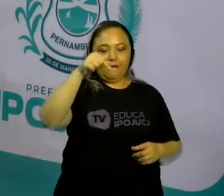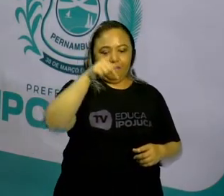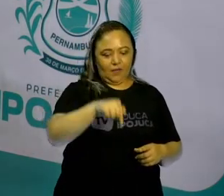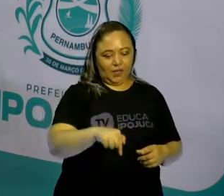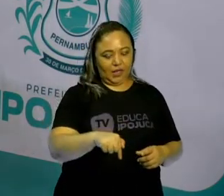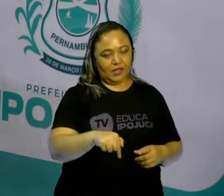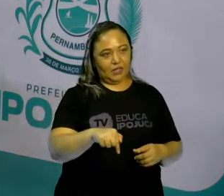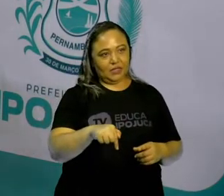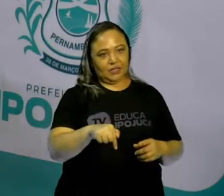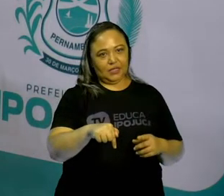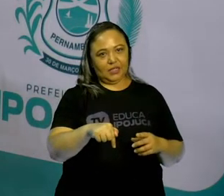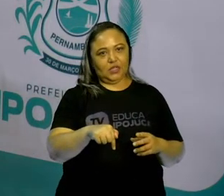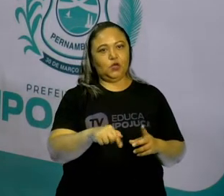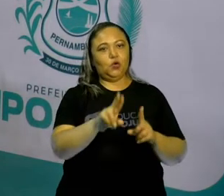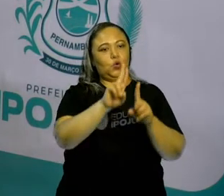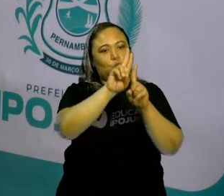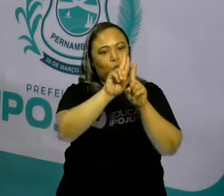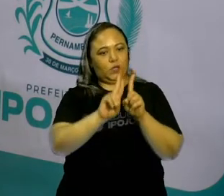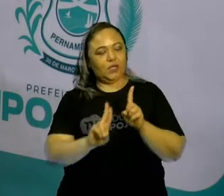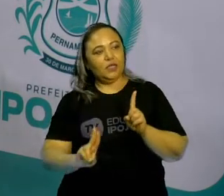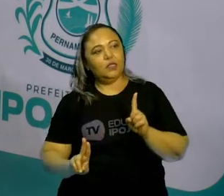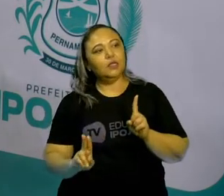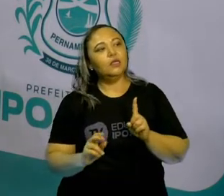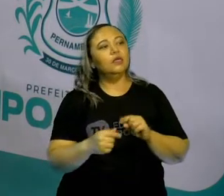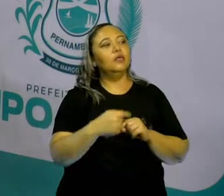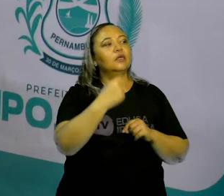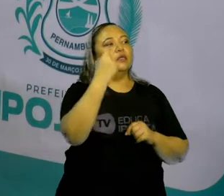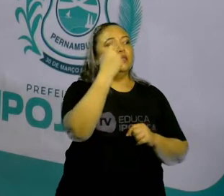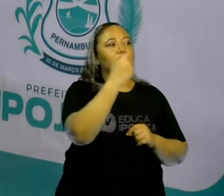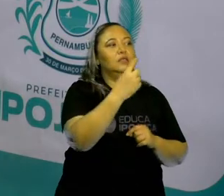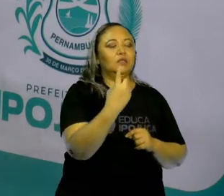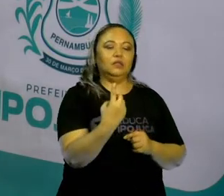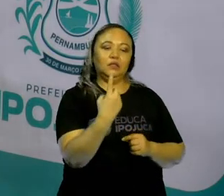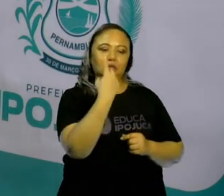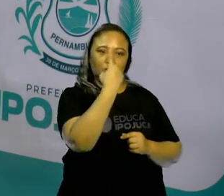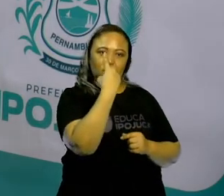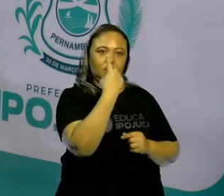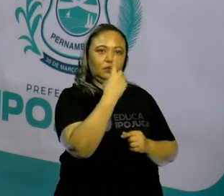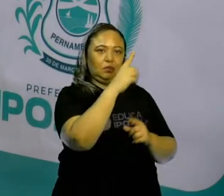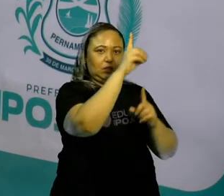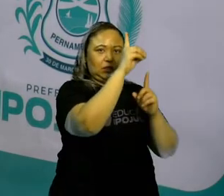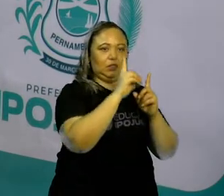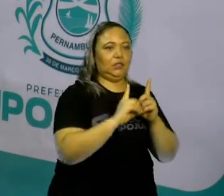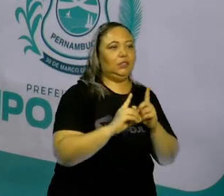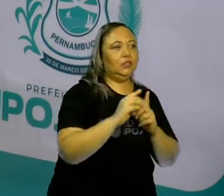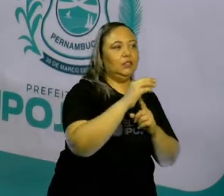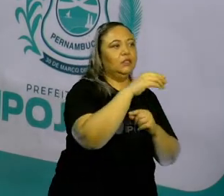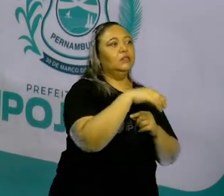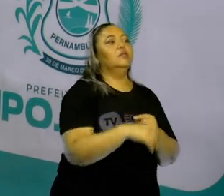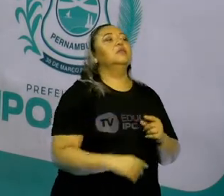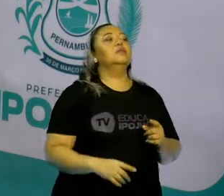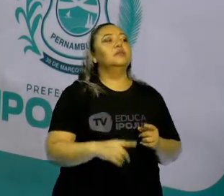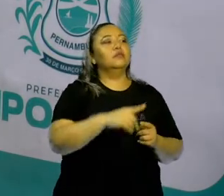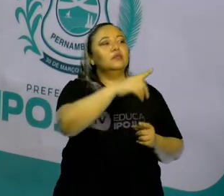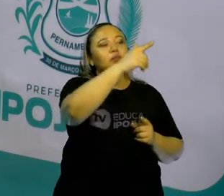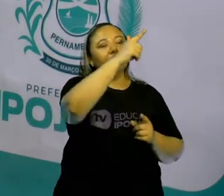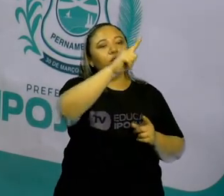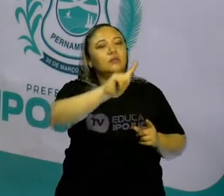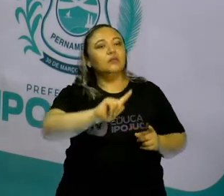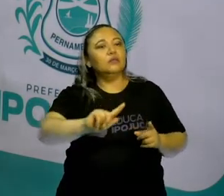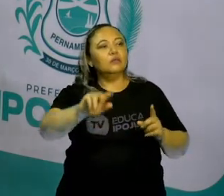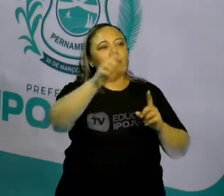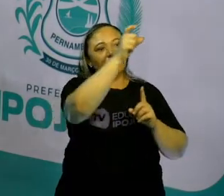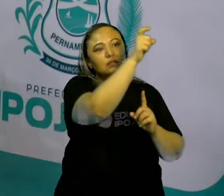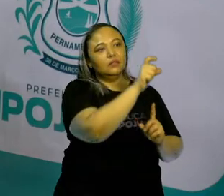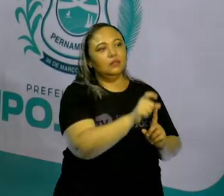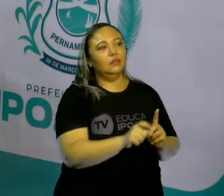unidades de milhar e 1 dezena de milhar, que vai ficar na próxima coluna.